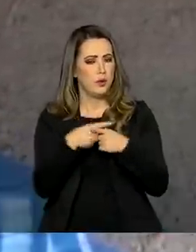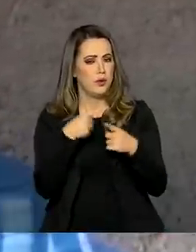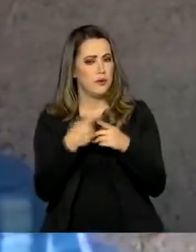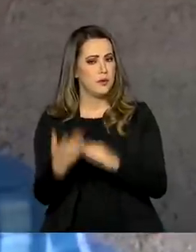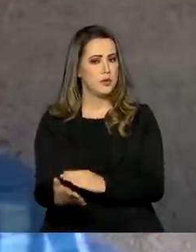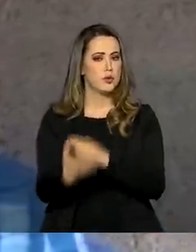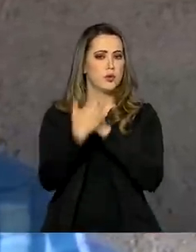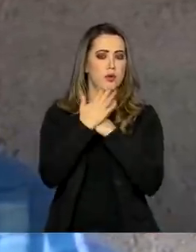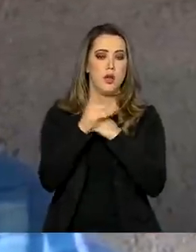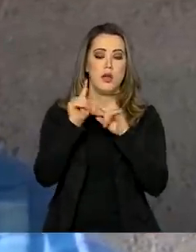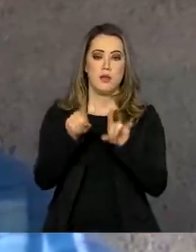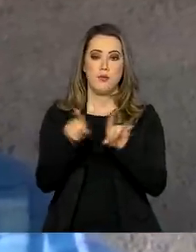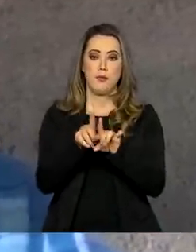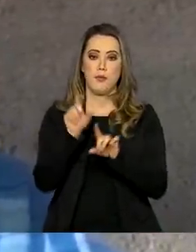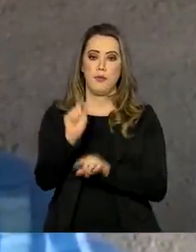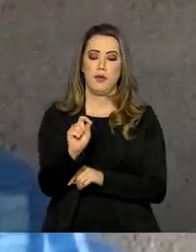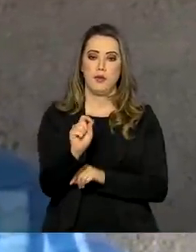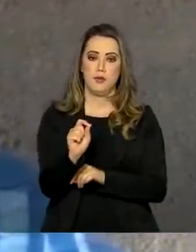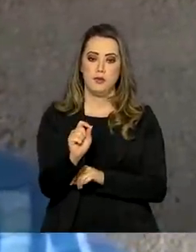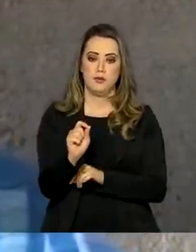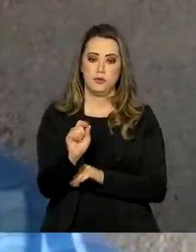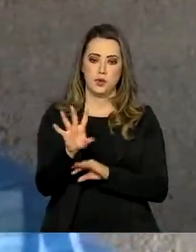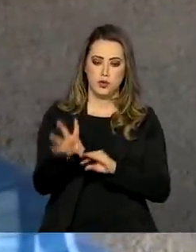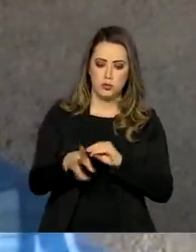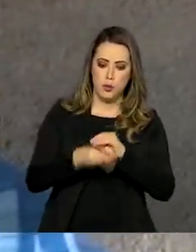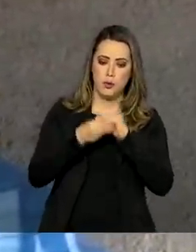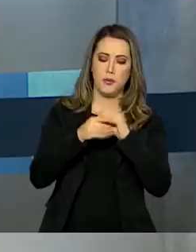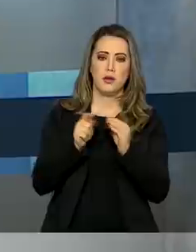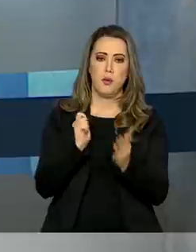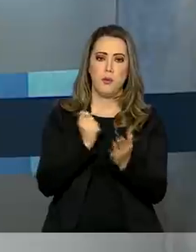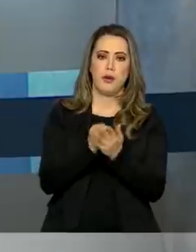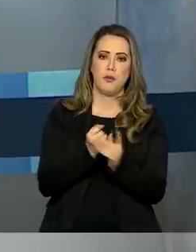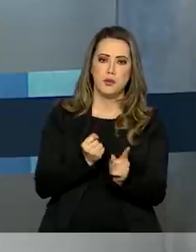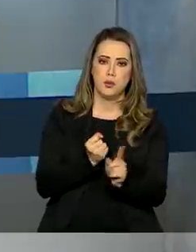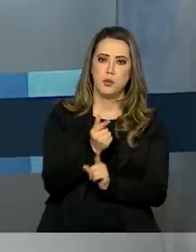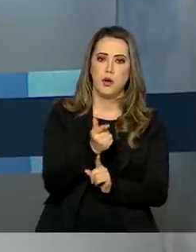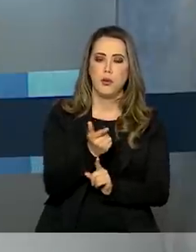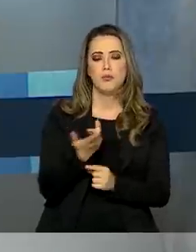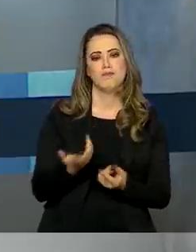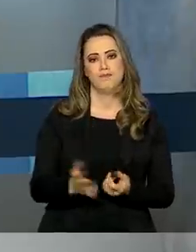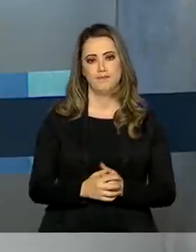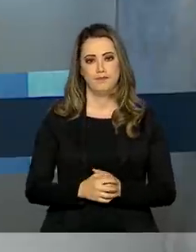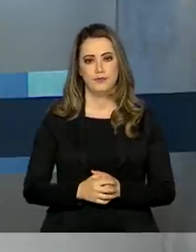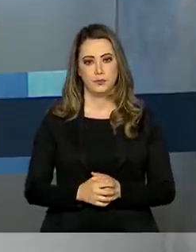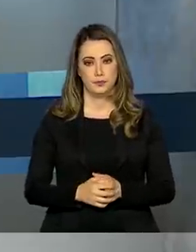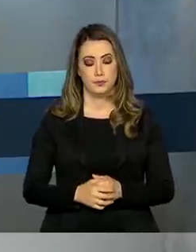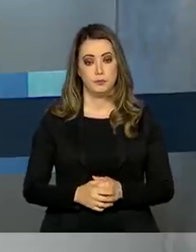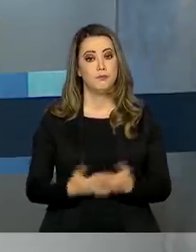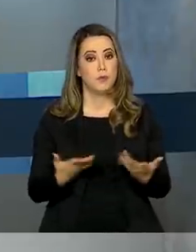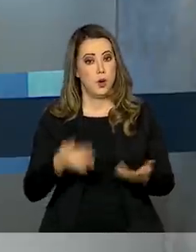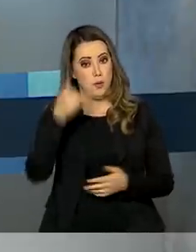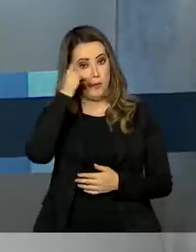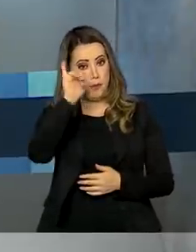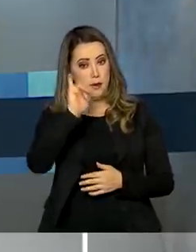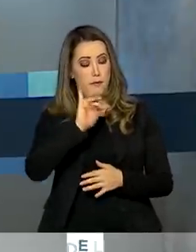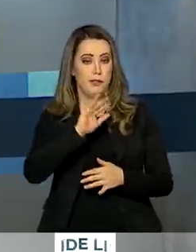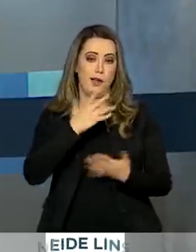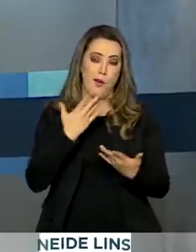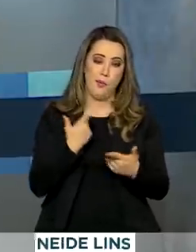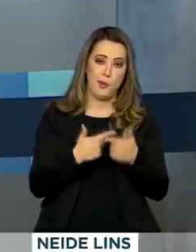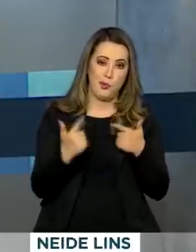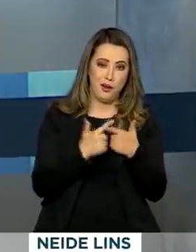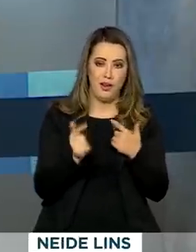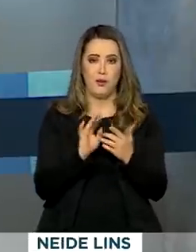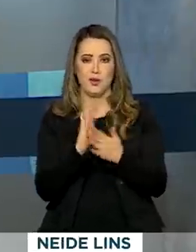a interar meu aluguel. E para combater fraudes no pagamento do novo auxílio